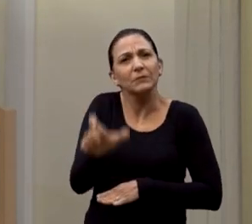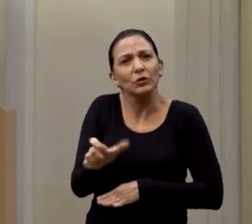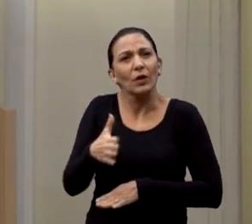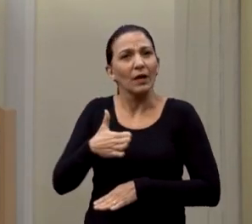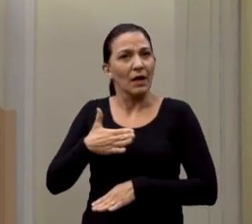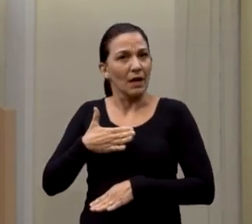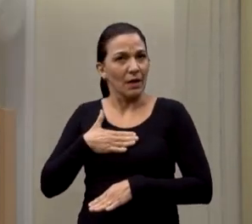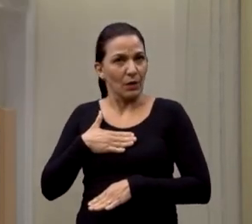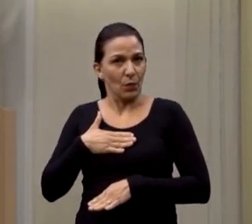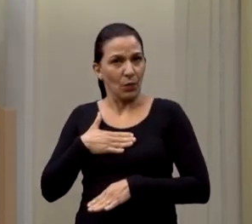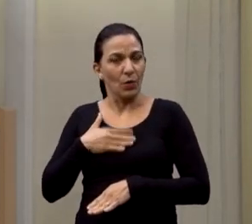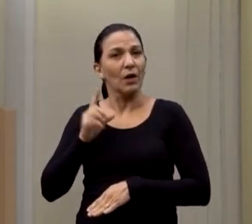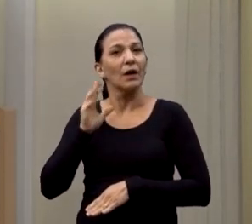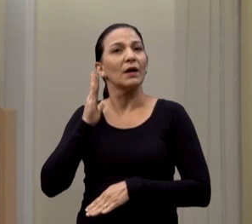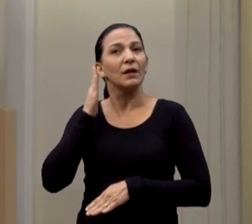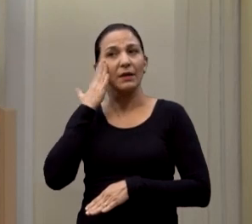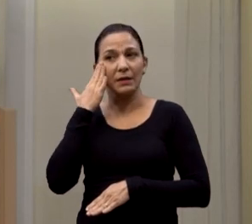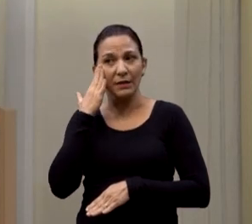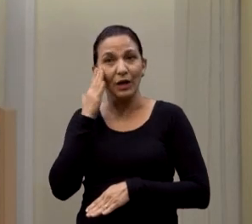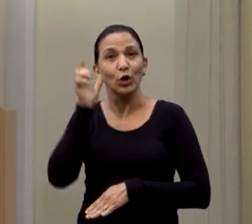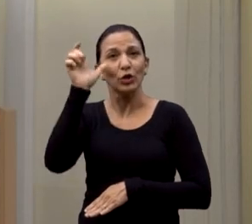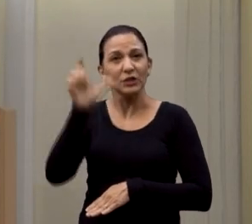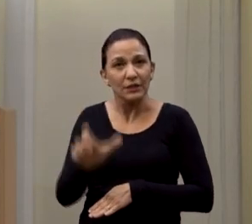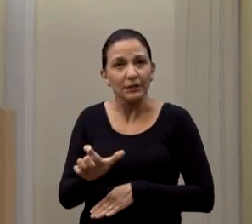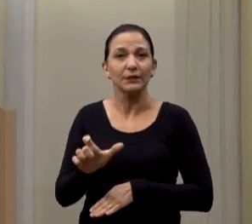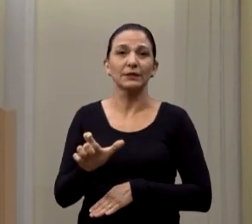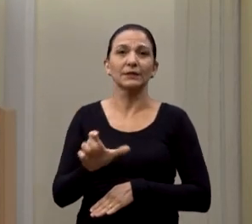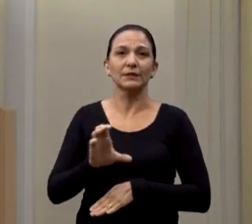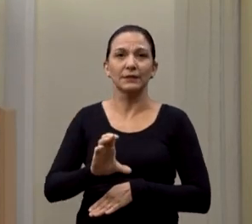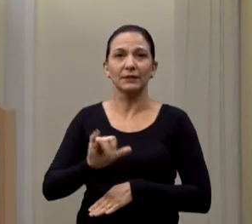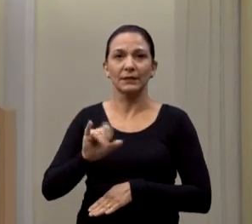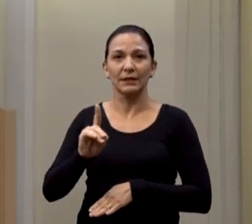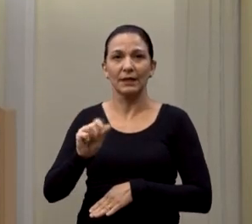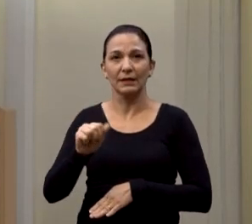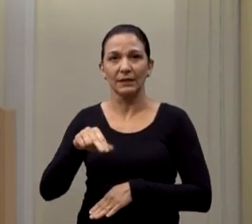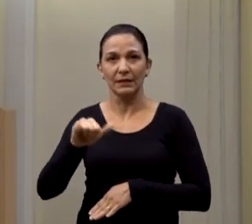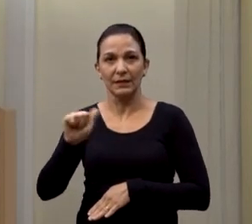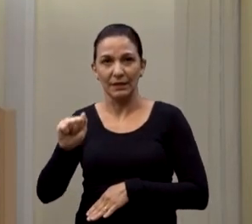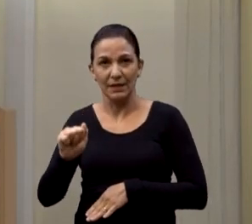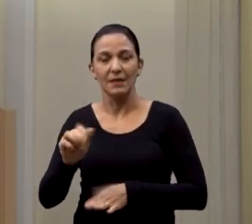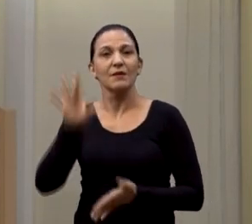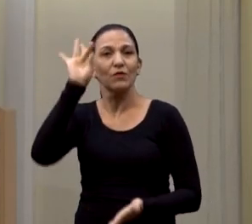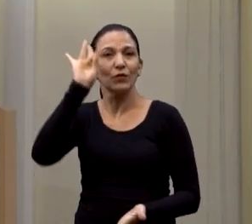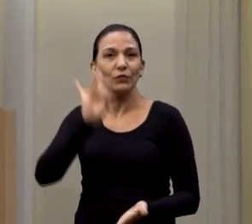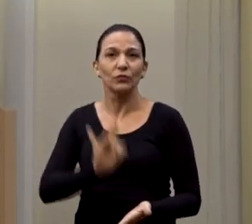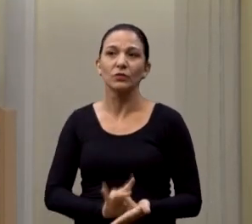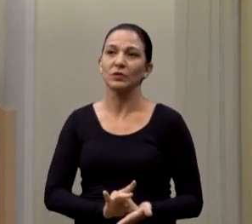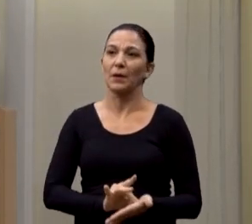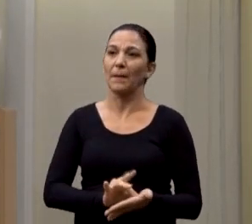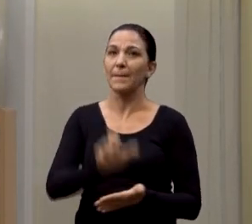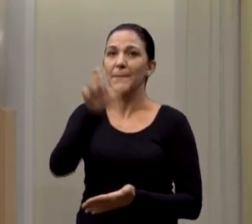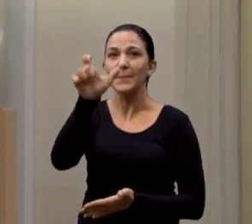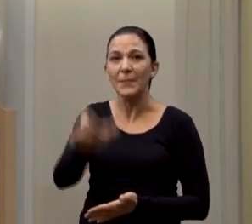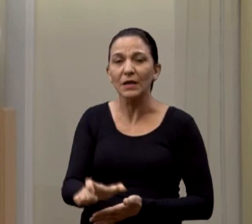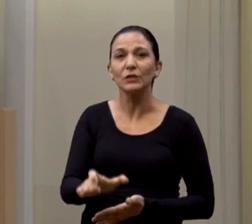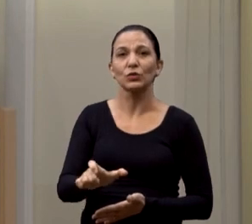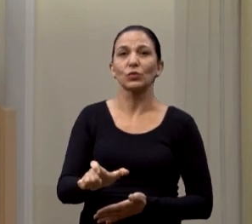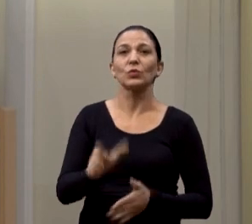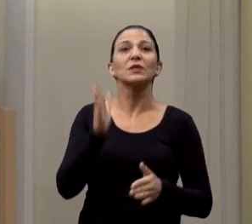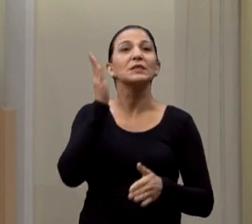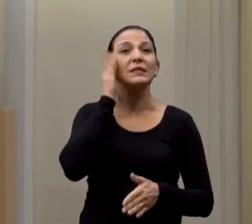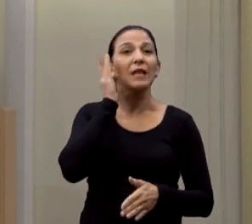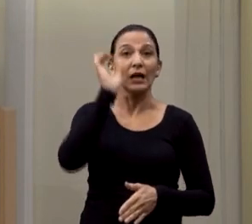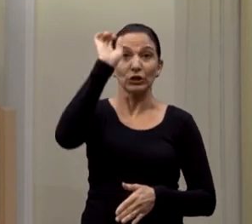para mim, eu entendo que cidadania, de fato, uma pessoa ser cidadã, ser considerada cidadão, é aquela pessoa que sabe dos seus